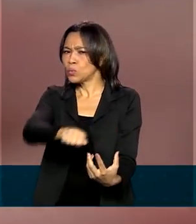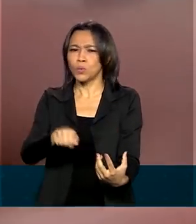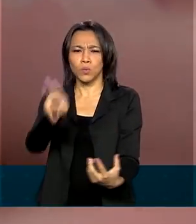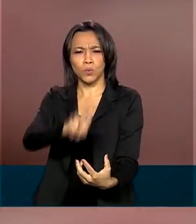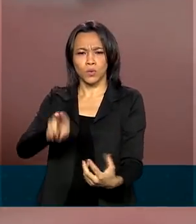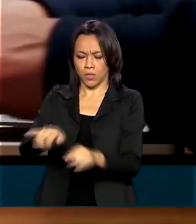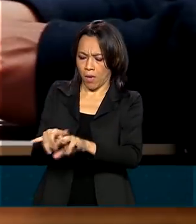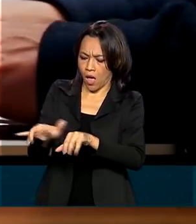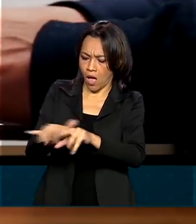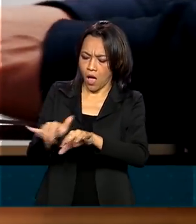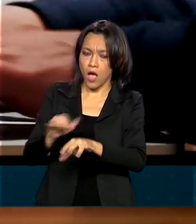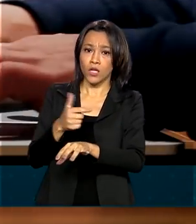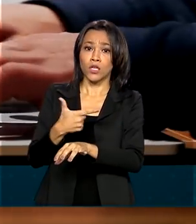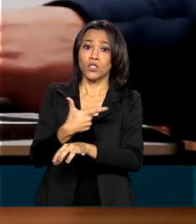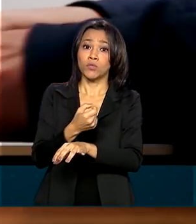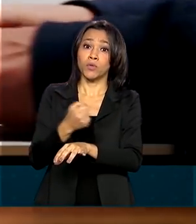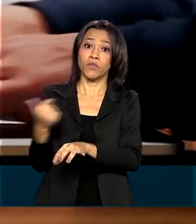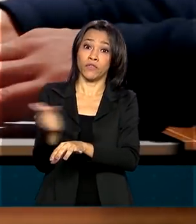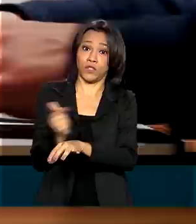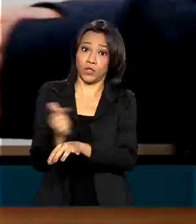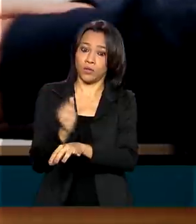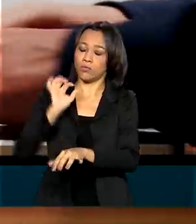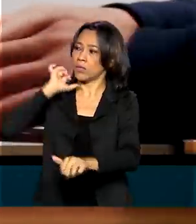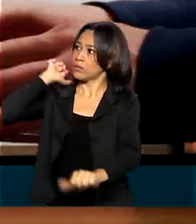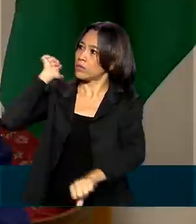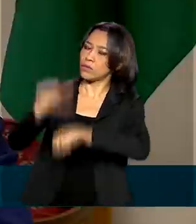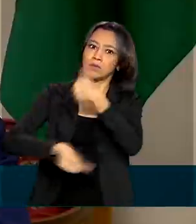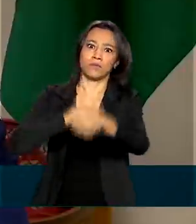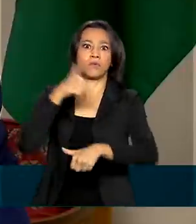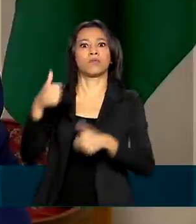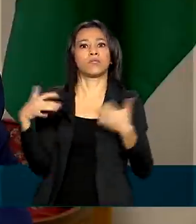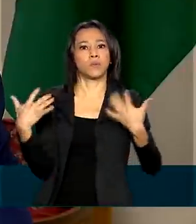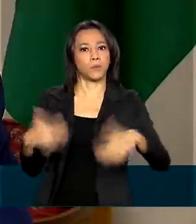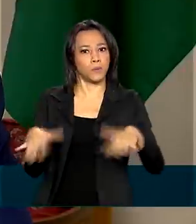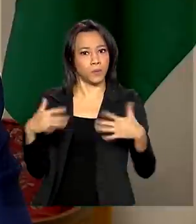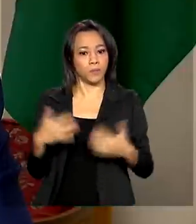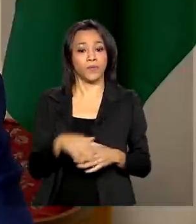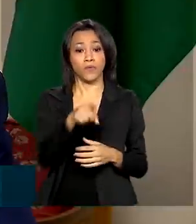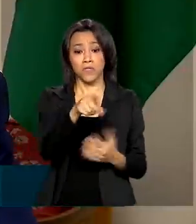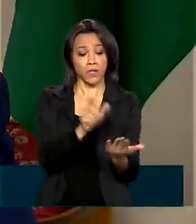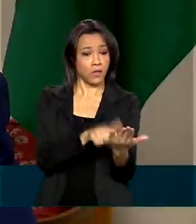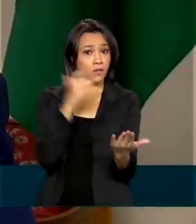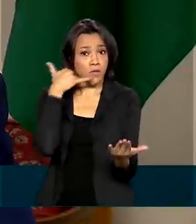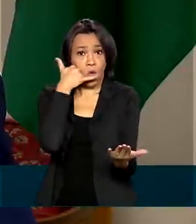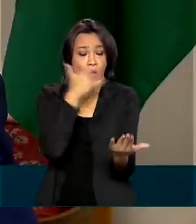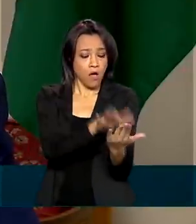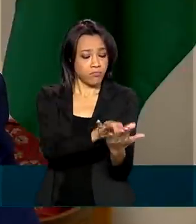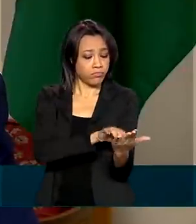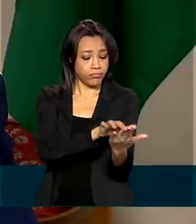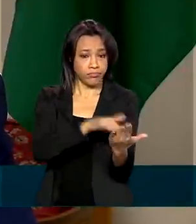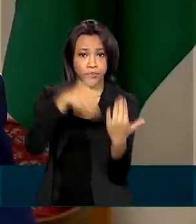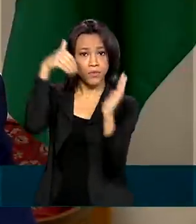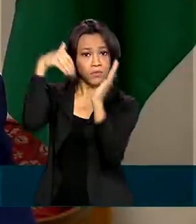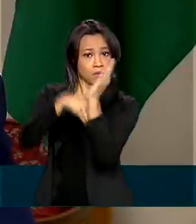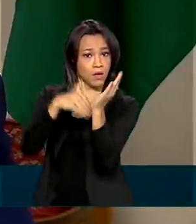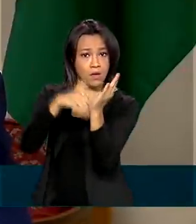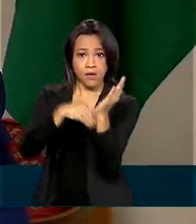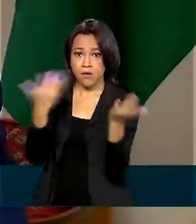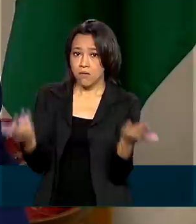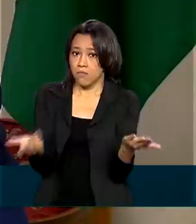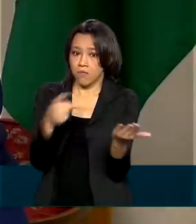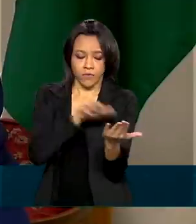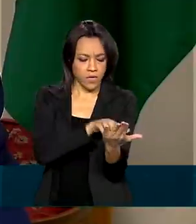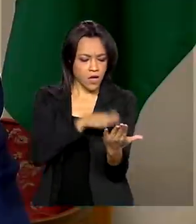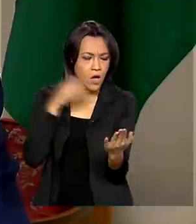2022. Uma verdadeira transformação digital. Você, por meio do seu celular, por meio de um login sem ou de um certificado digital,